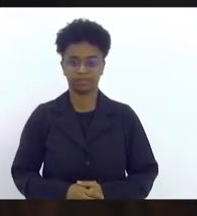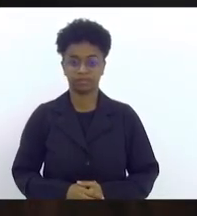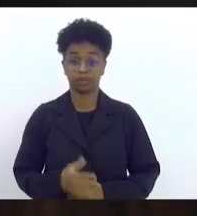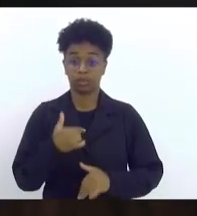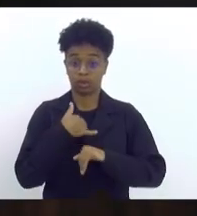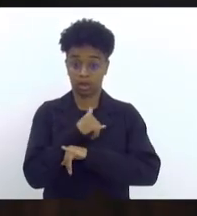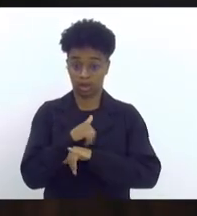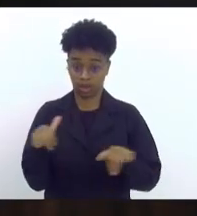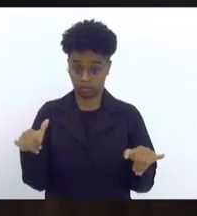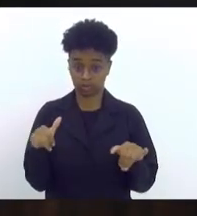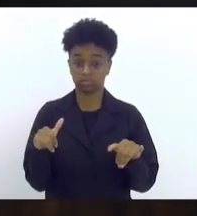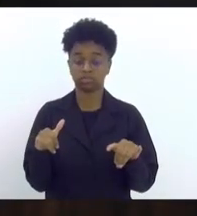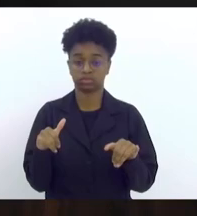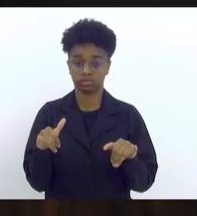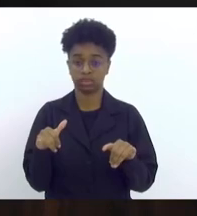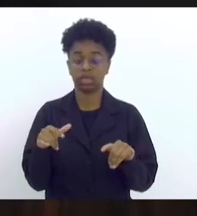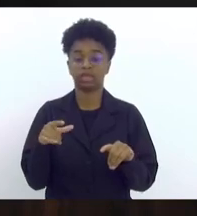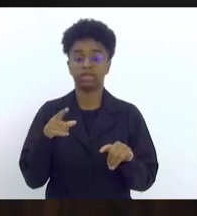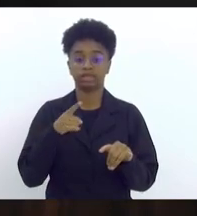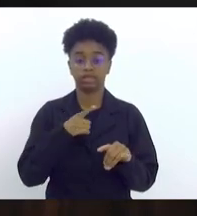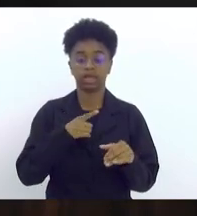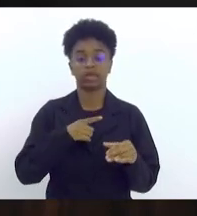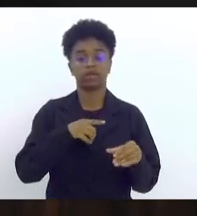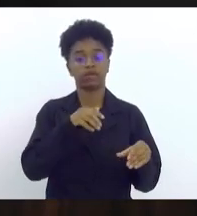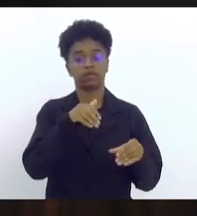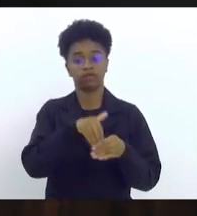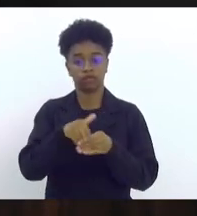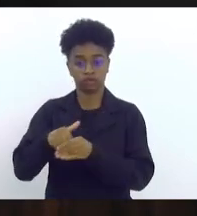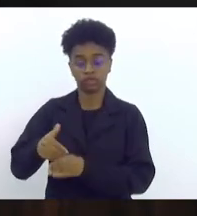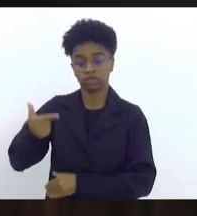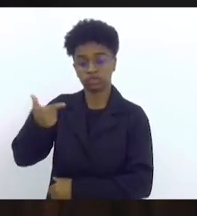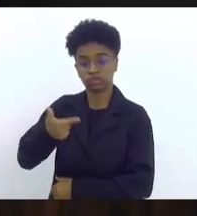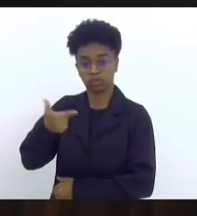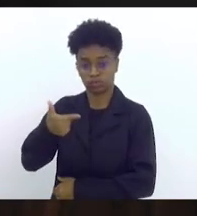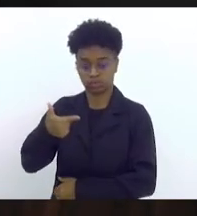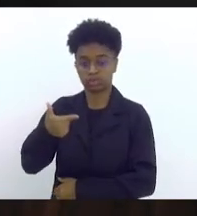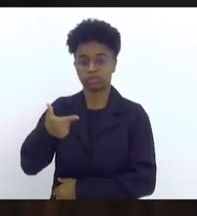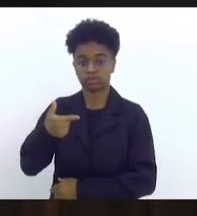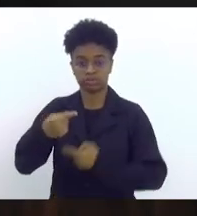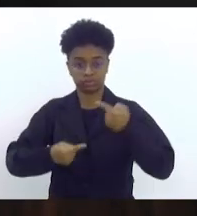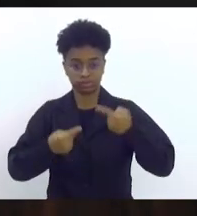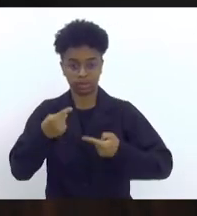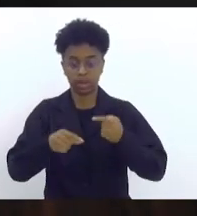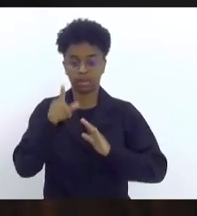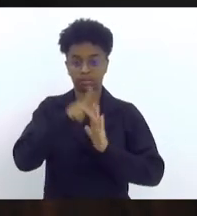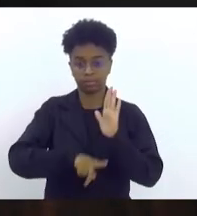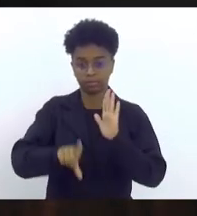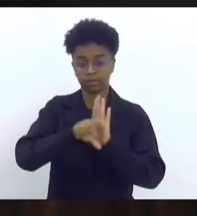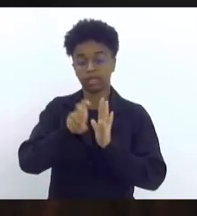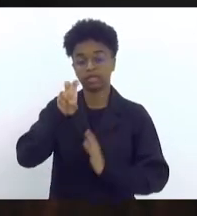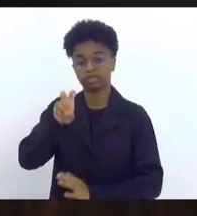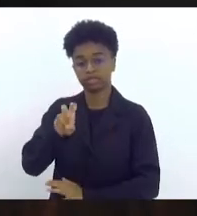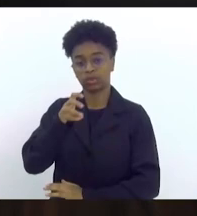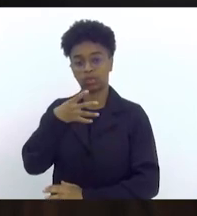Anuncio, em tramitação ordinária, em segunda discussão, projeto de lei nº 5